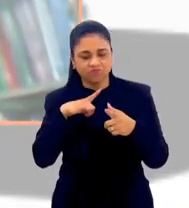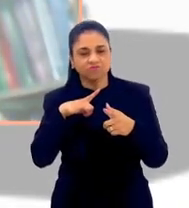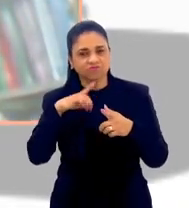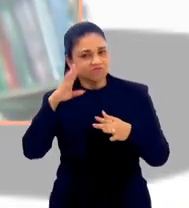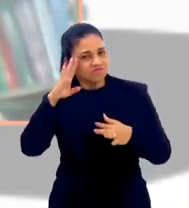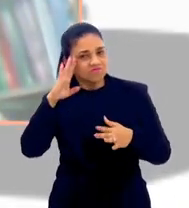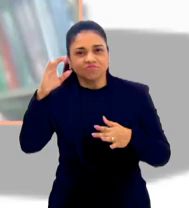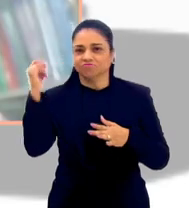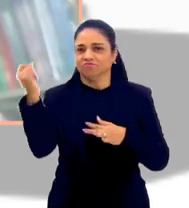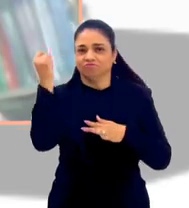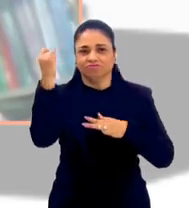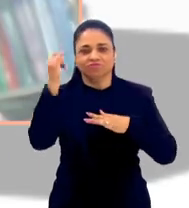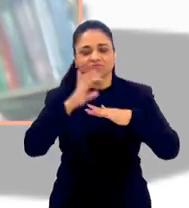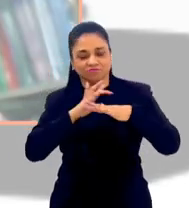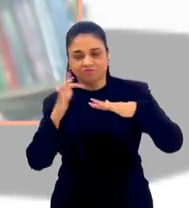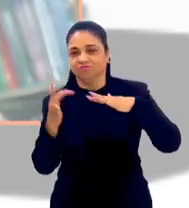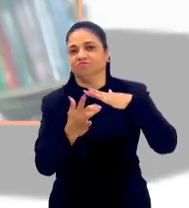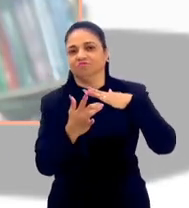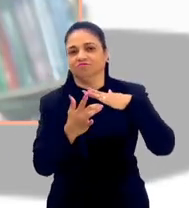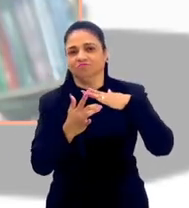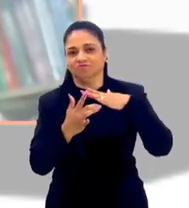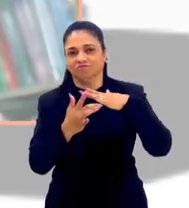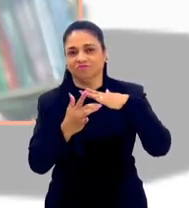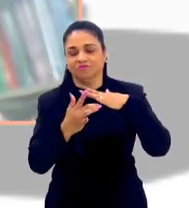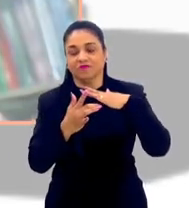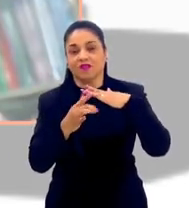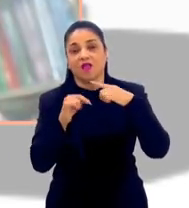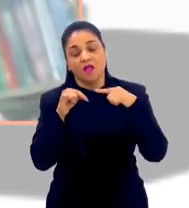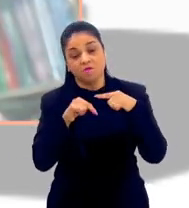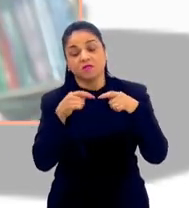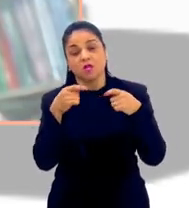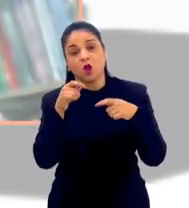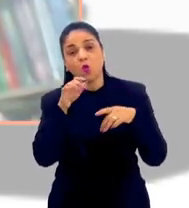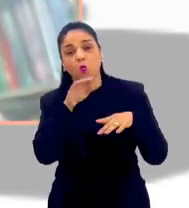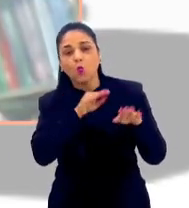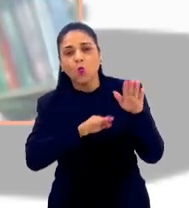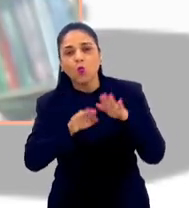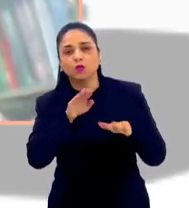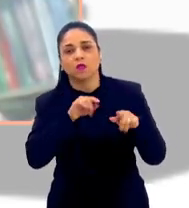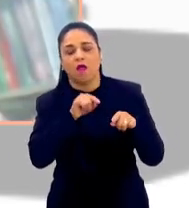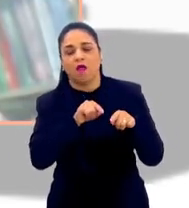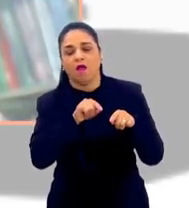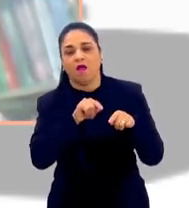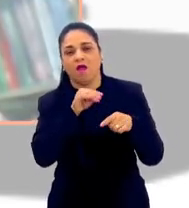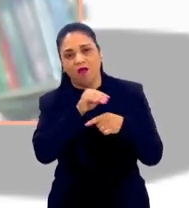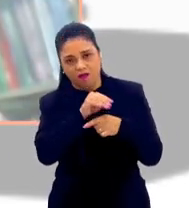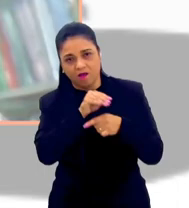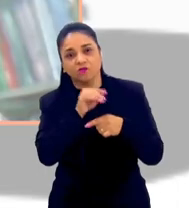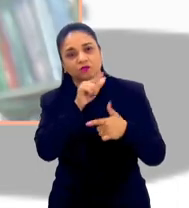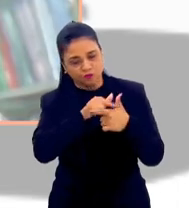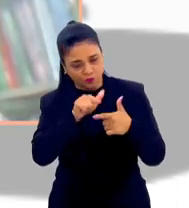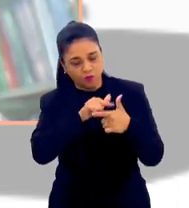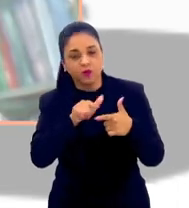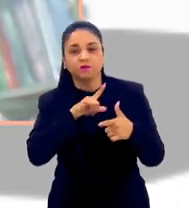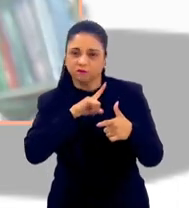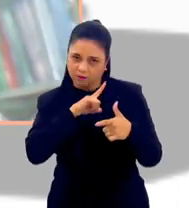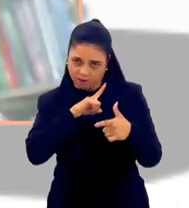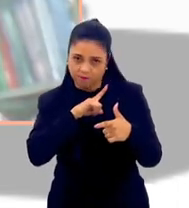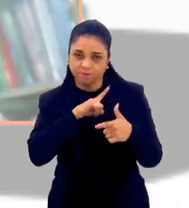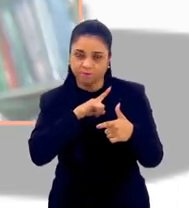potência na rede social. Aí também a gente precisa cuidar porque tem os problemas. É muito comum